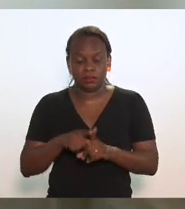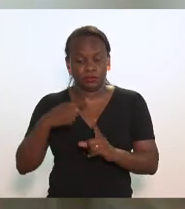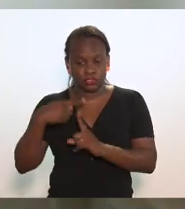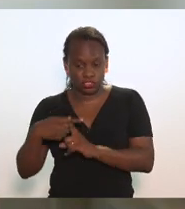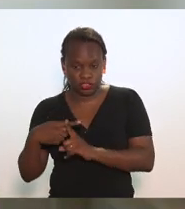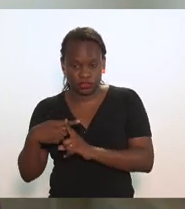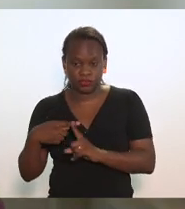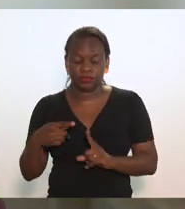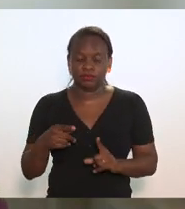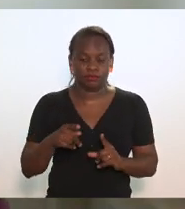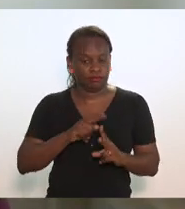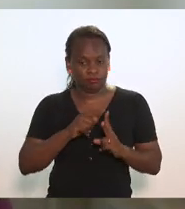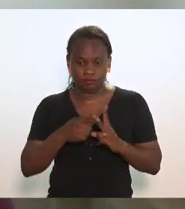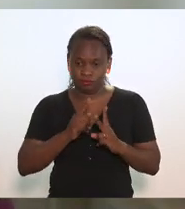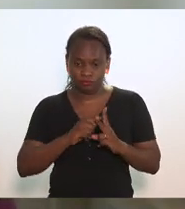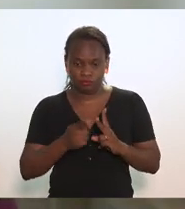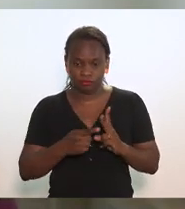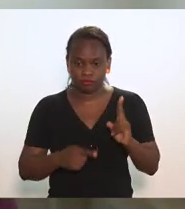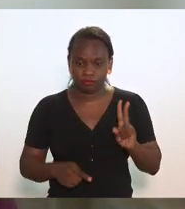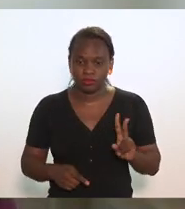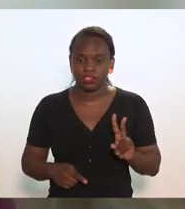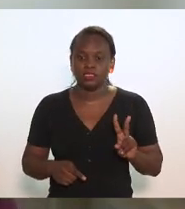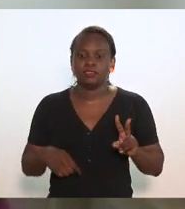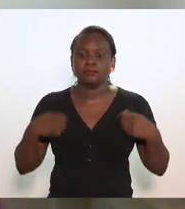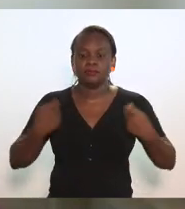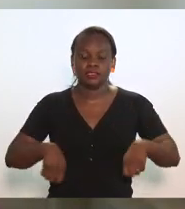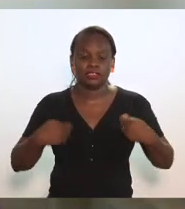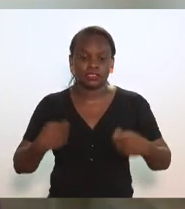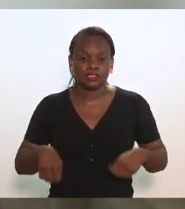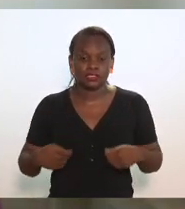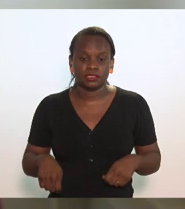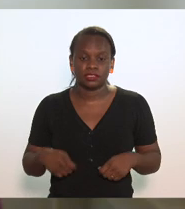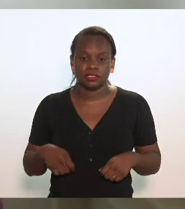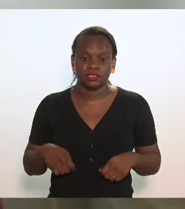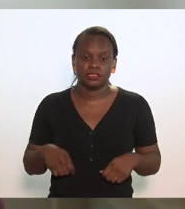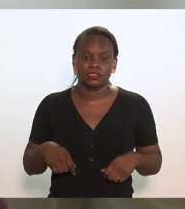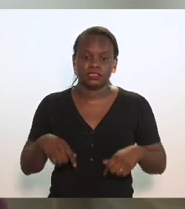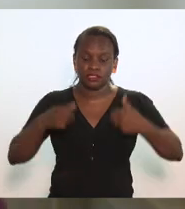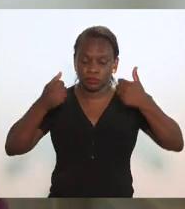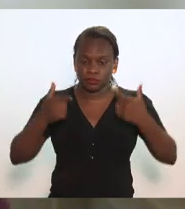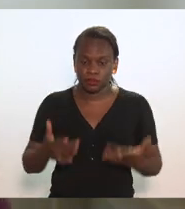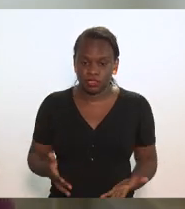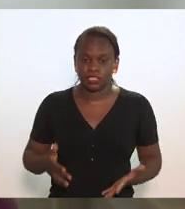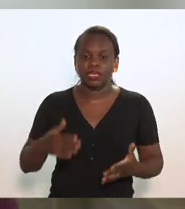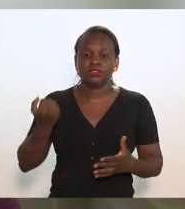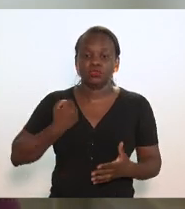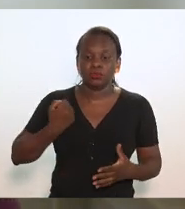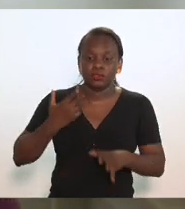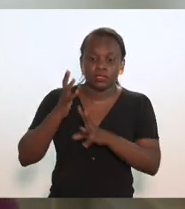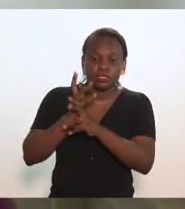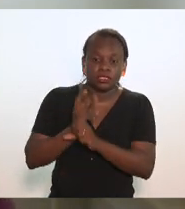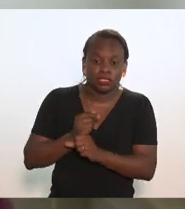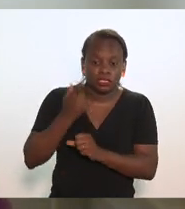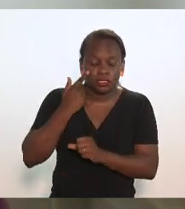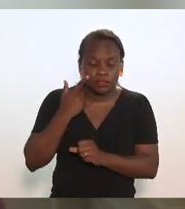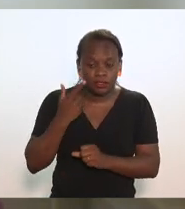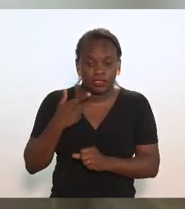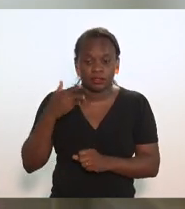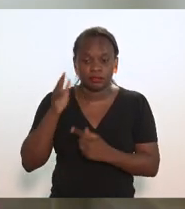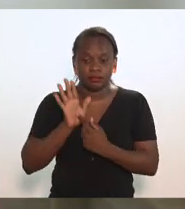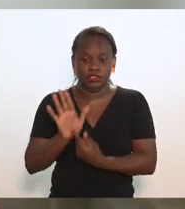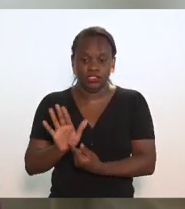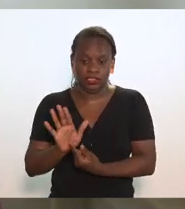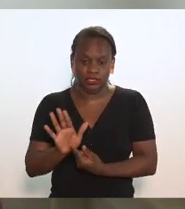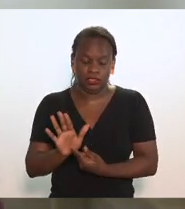positivamente, tem que ser traduzido em números. Há que se